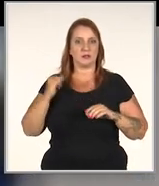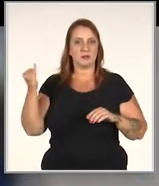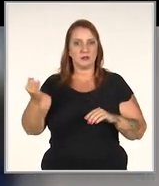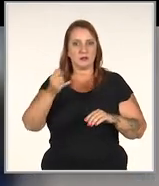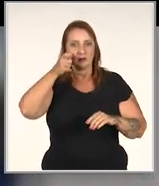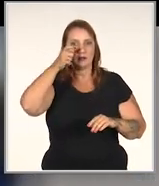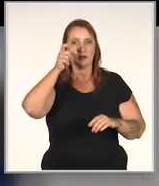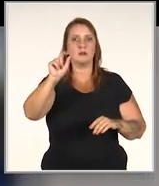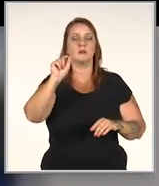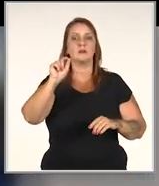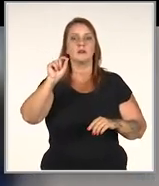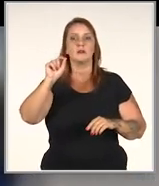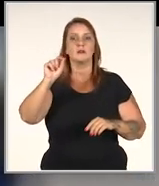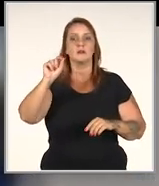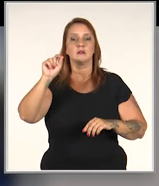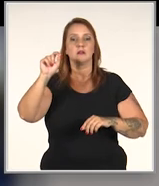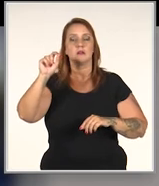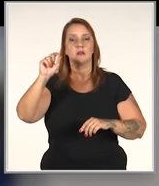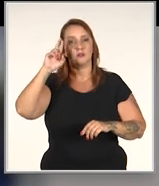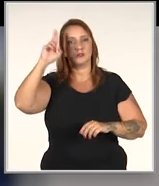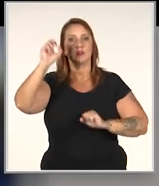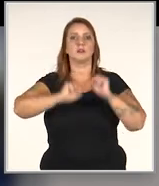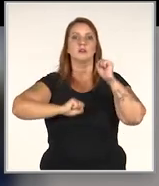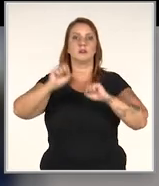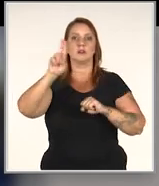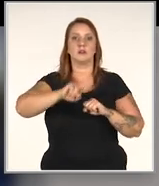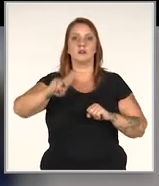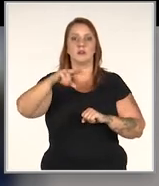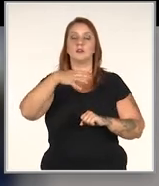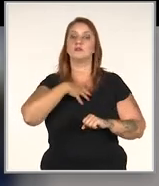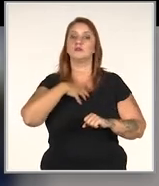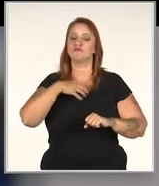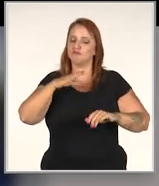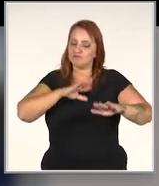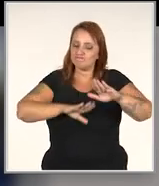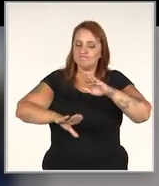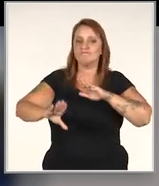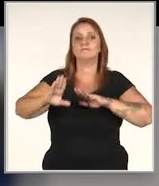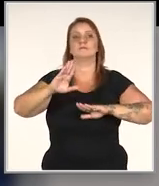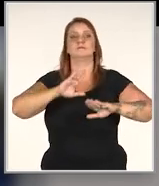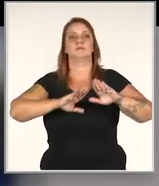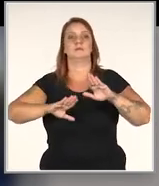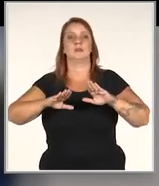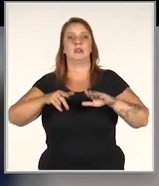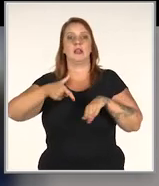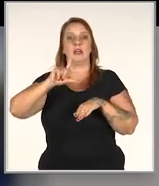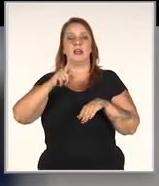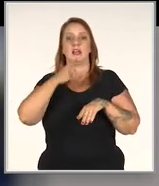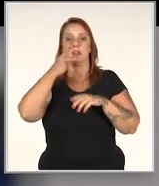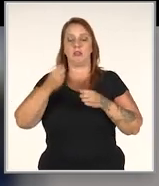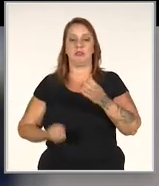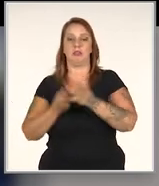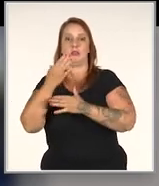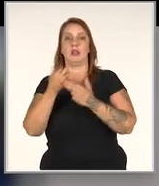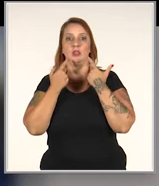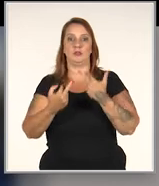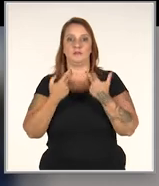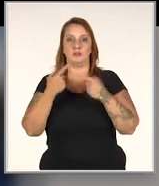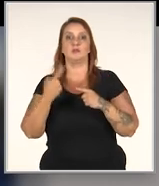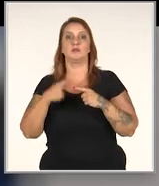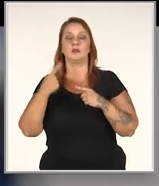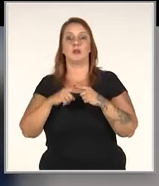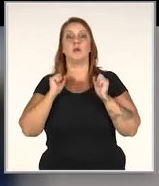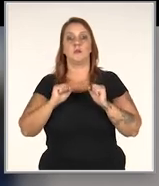ponto bastante interessante que o empreendedor colocou é o fato dele tomar muita precaução antes de sair lançando